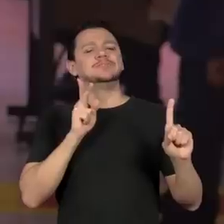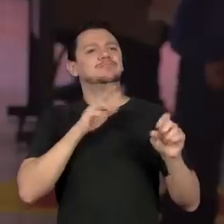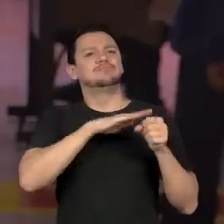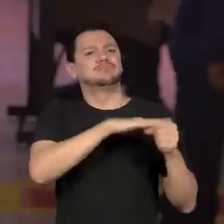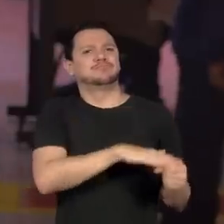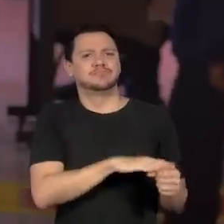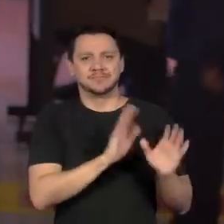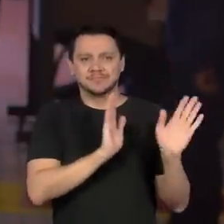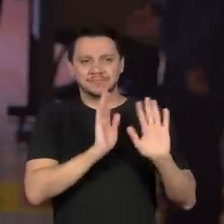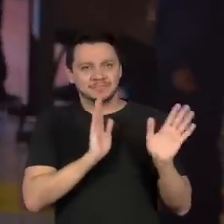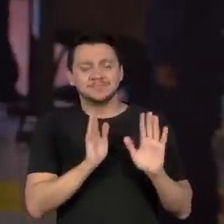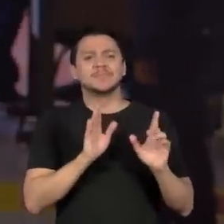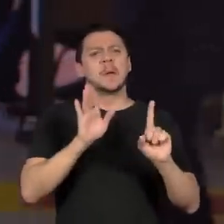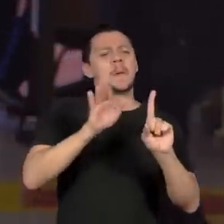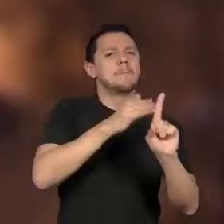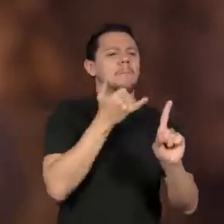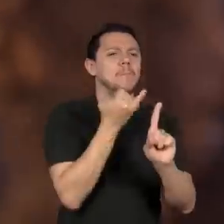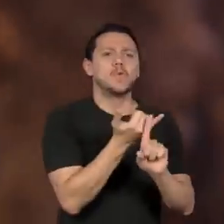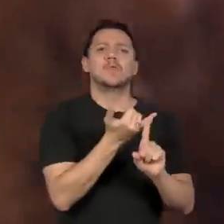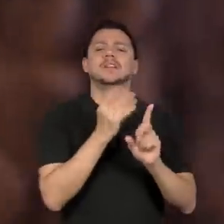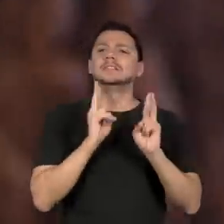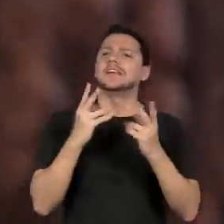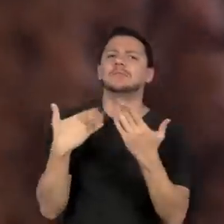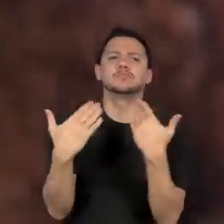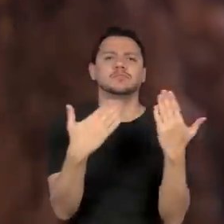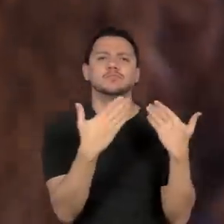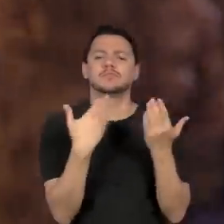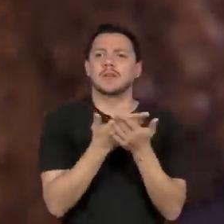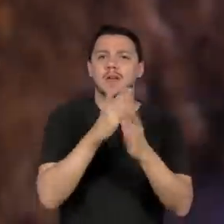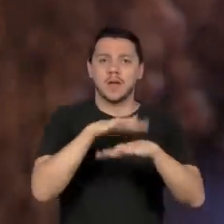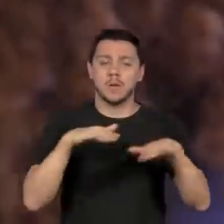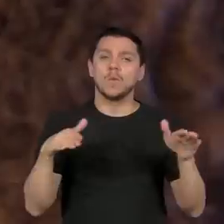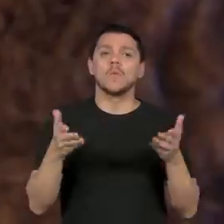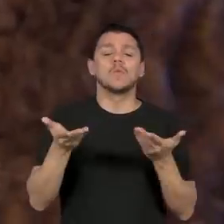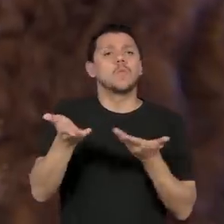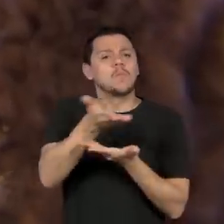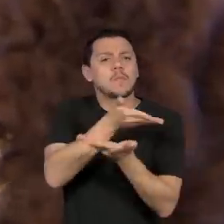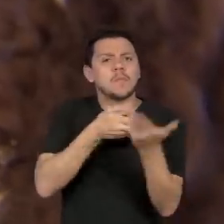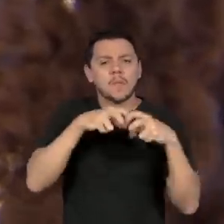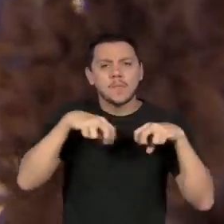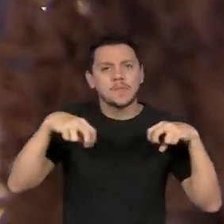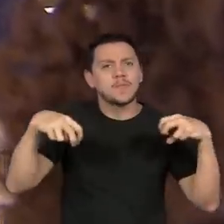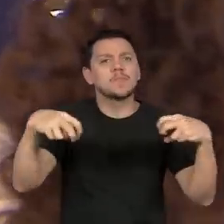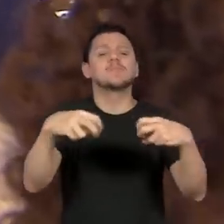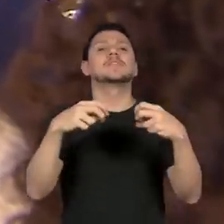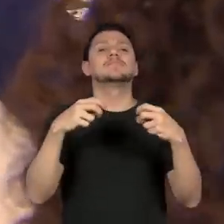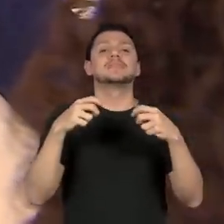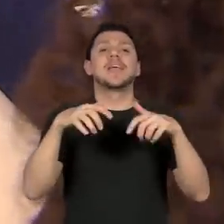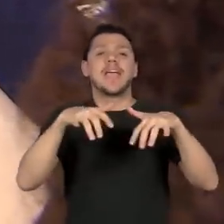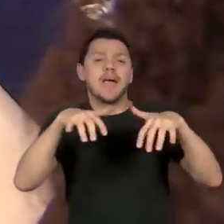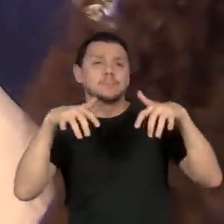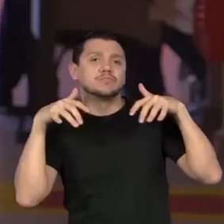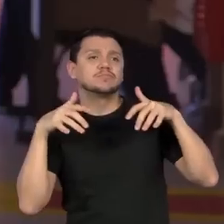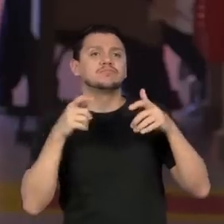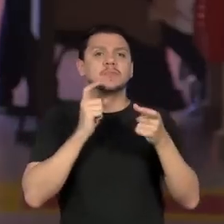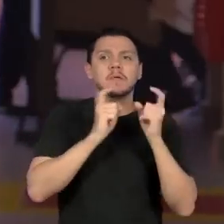com os estudantes, trazer para a discussão. Roda de conversa, assembleia, pesquisa, dinâmicas. Esses problemas aparecem aqui dentro.